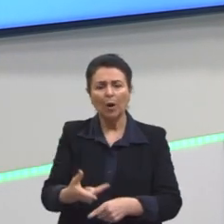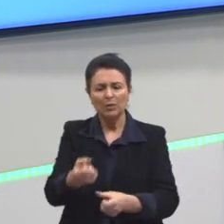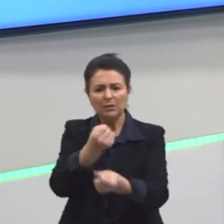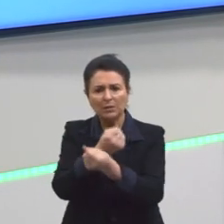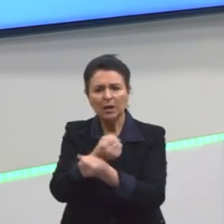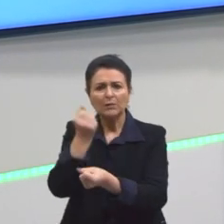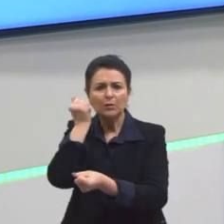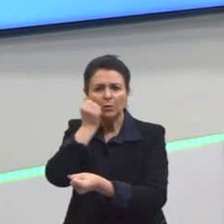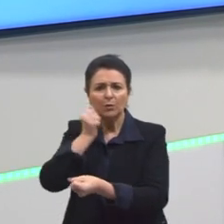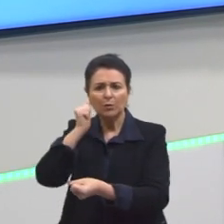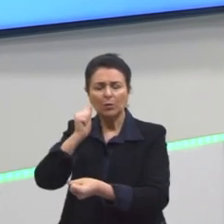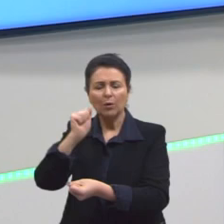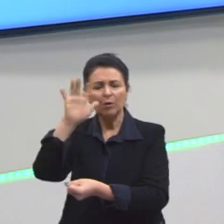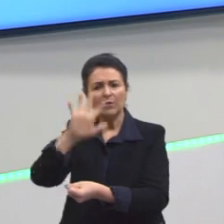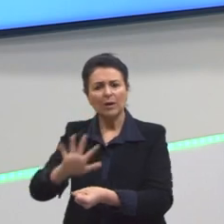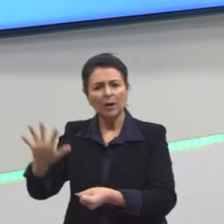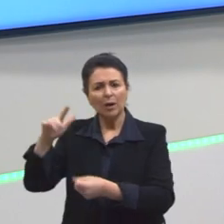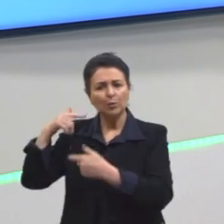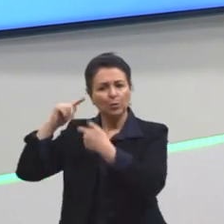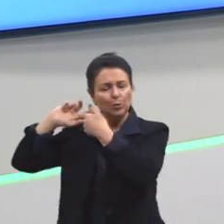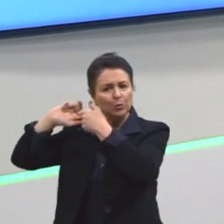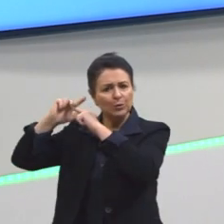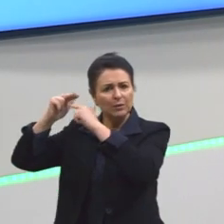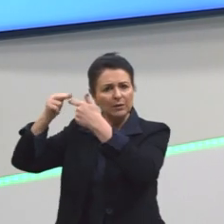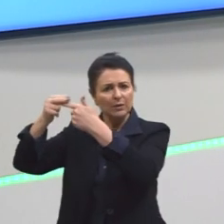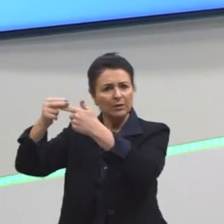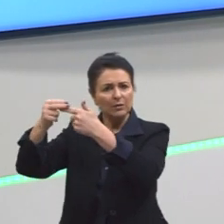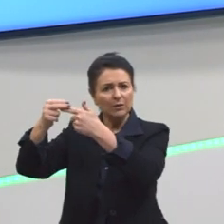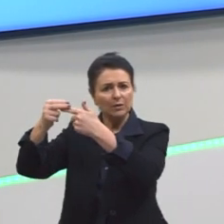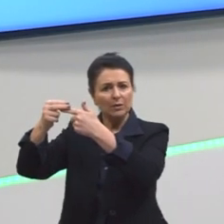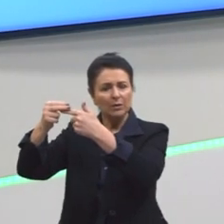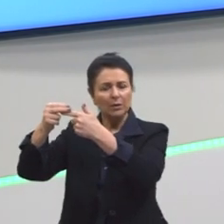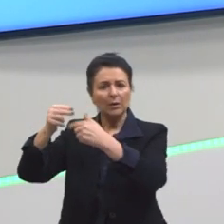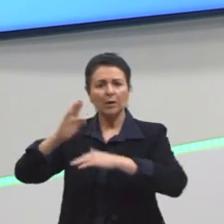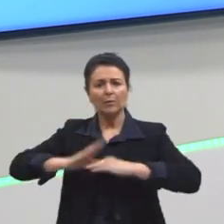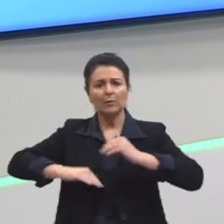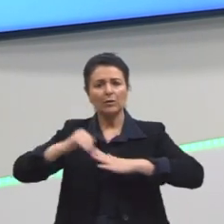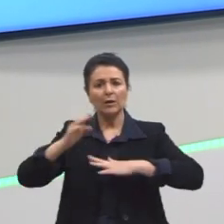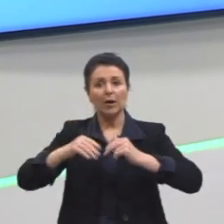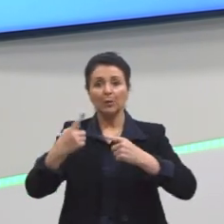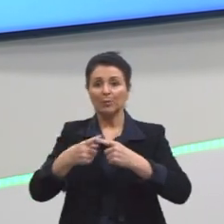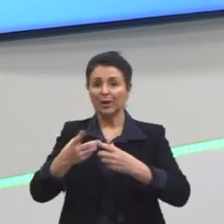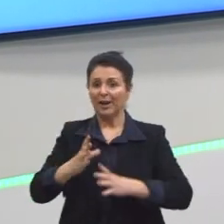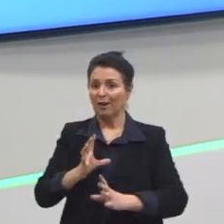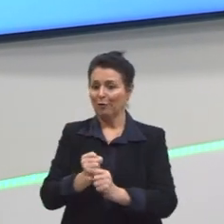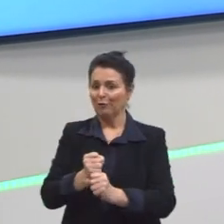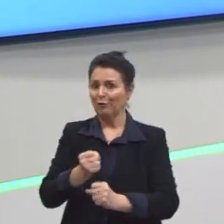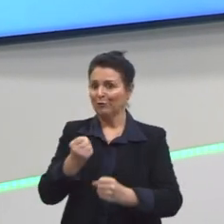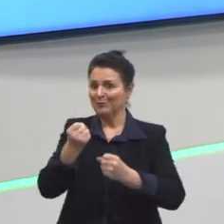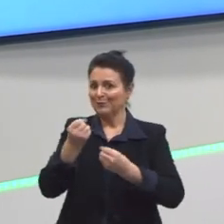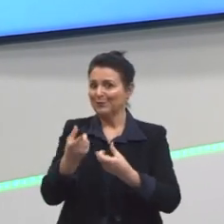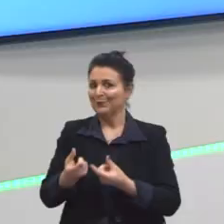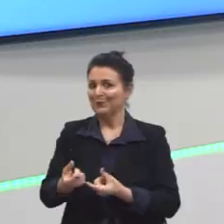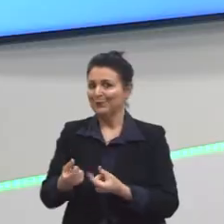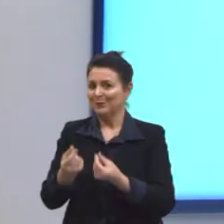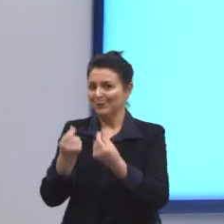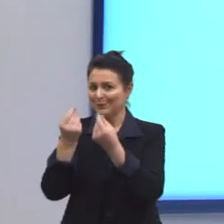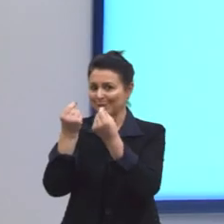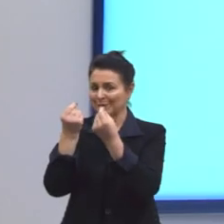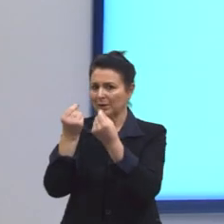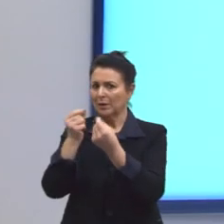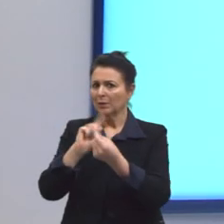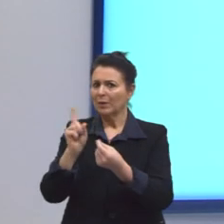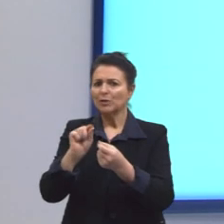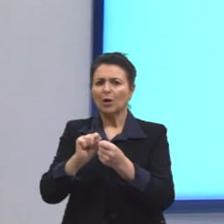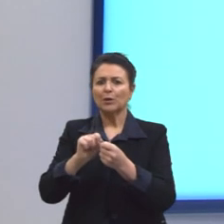e seus descendentes. A gente vai ressaltar que eles fizeram essa prática porque ela era lucrativa. E não era lucrativa só porque eles